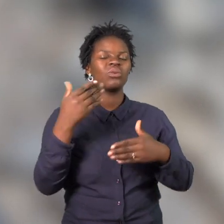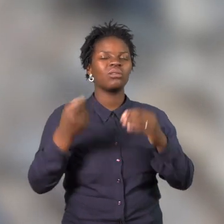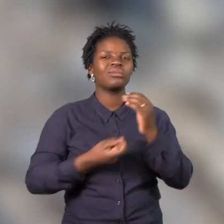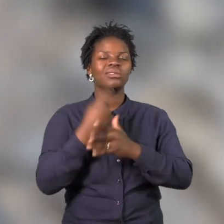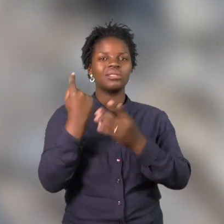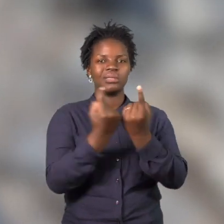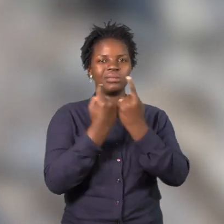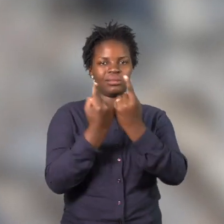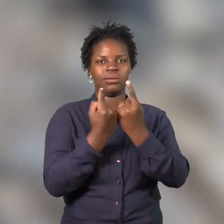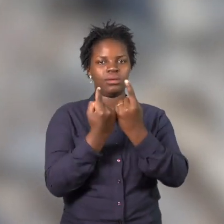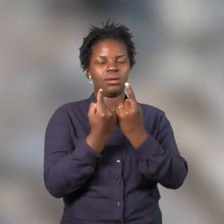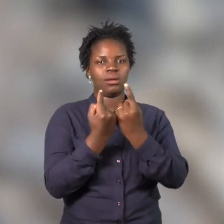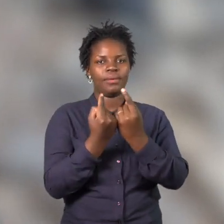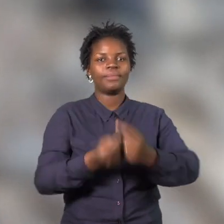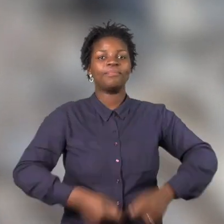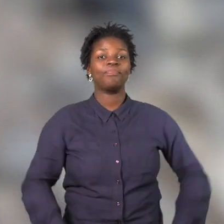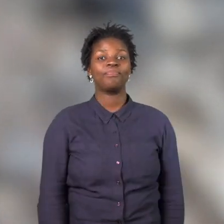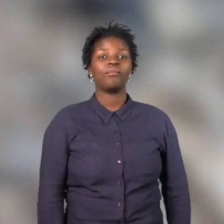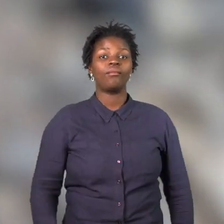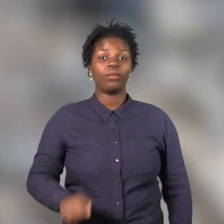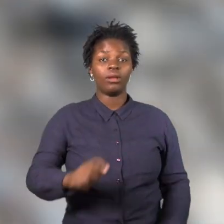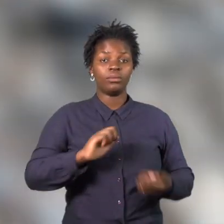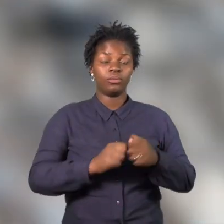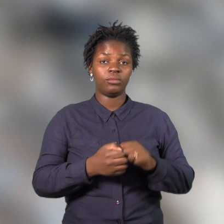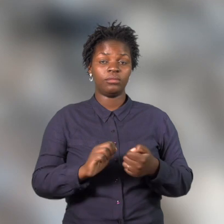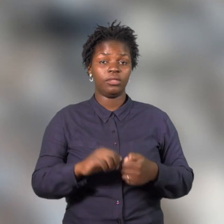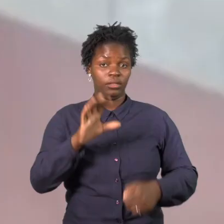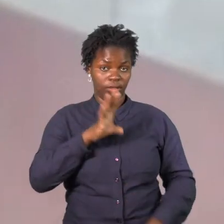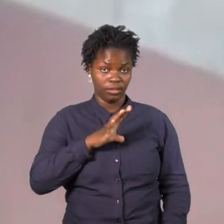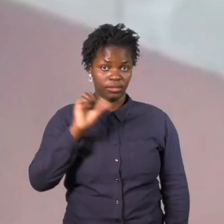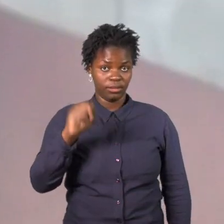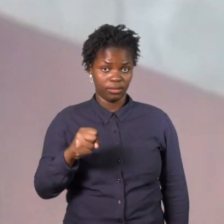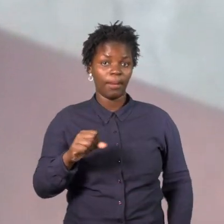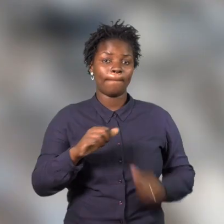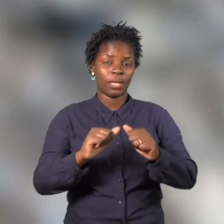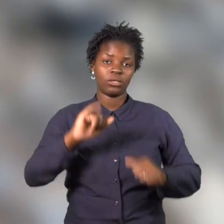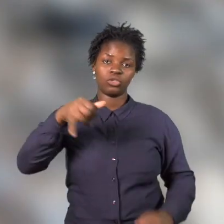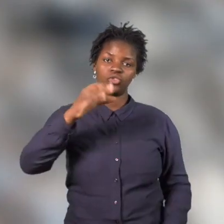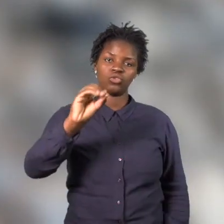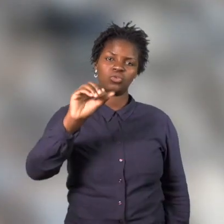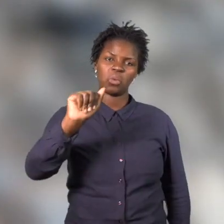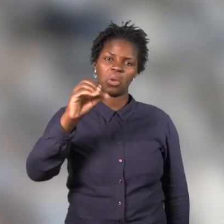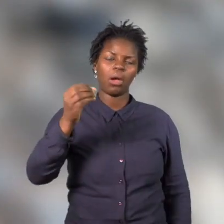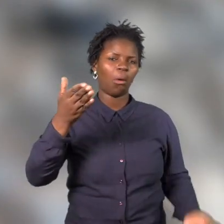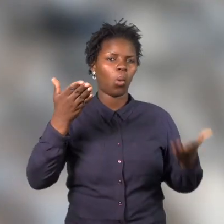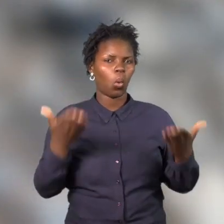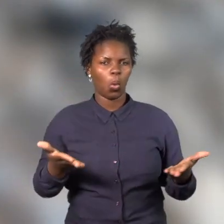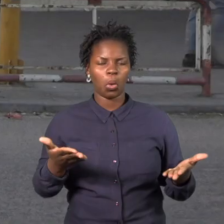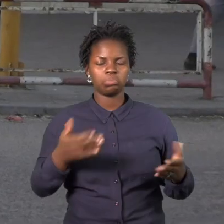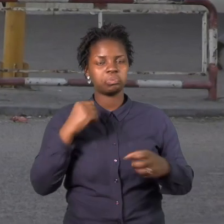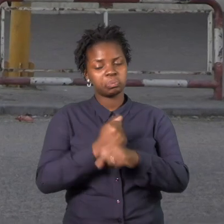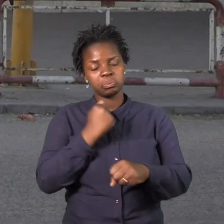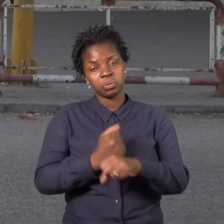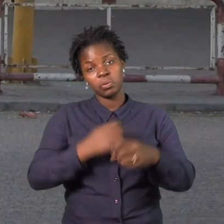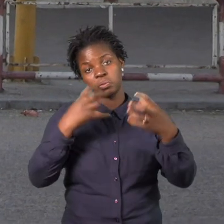eles pensam duas vezes para poderem me dar um trabalho. Quando eles me veem com cicatriz, às vezes pensam que eu sou um badido.